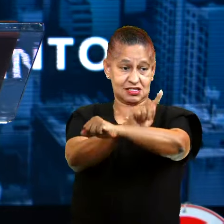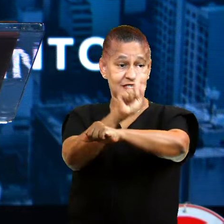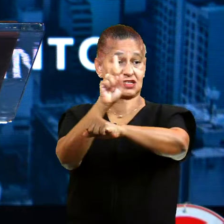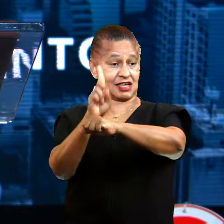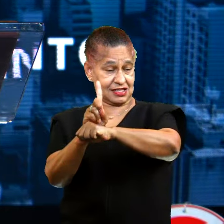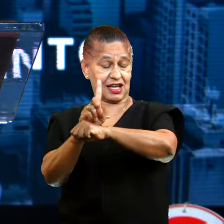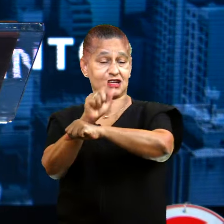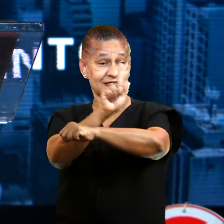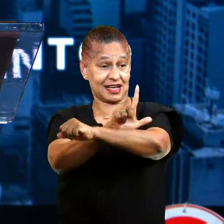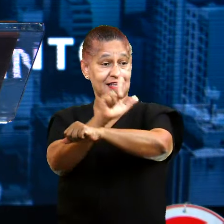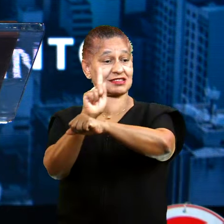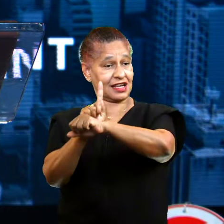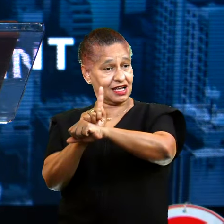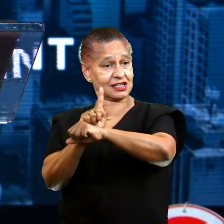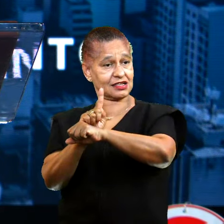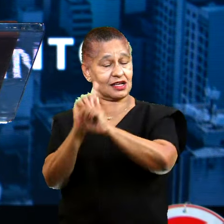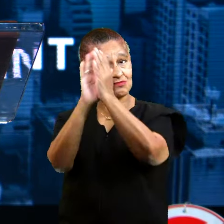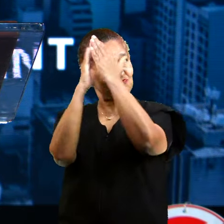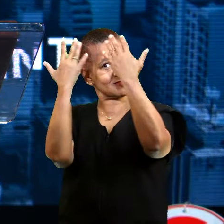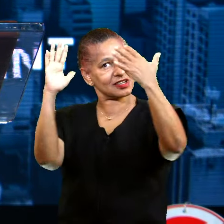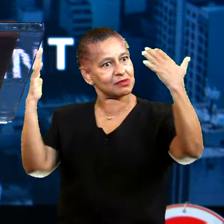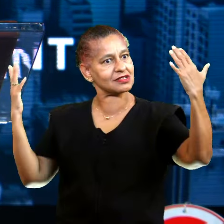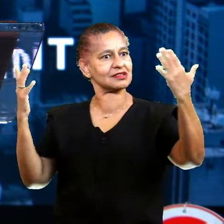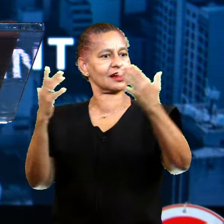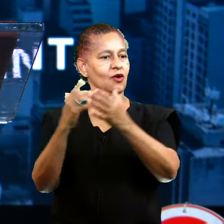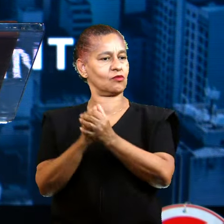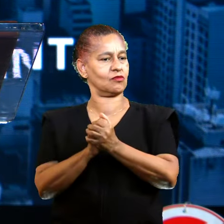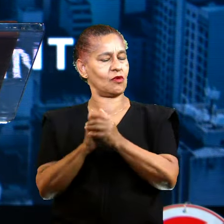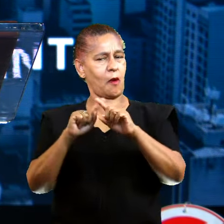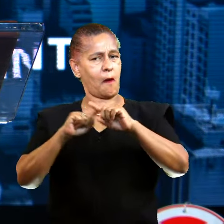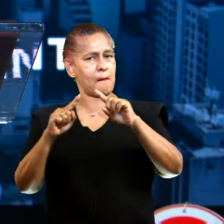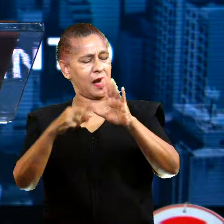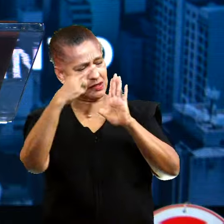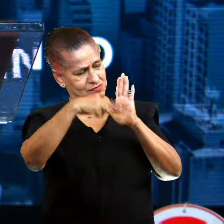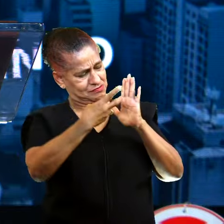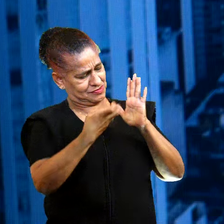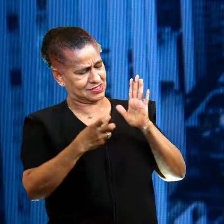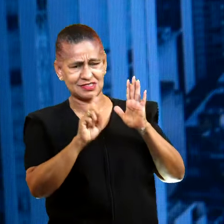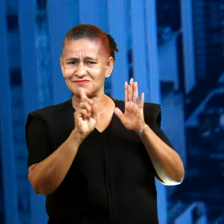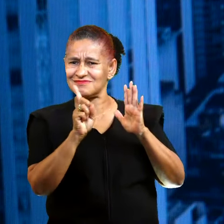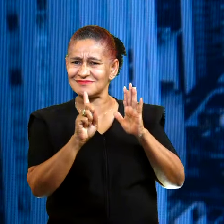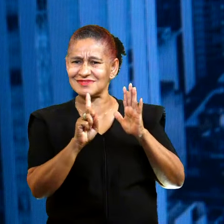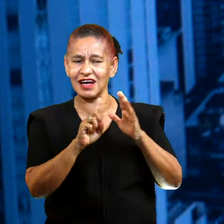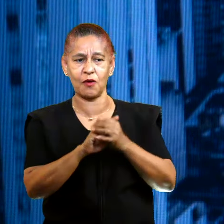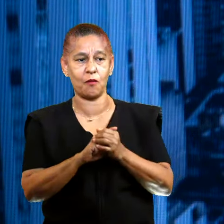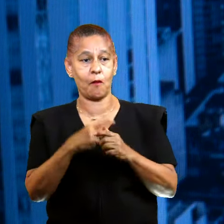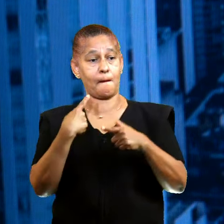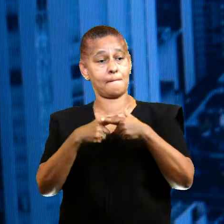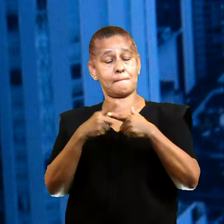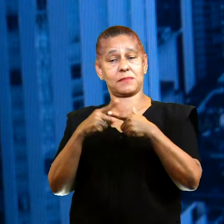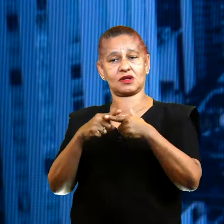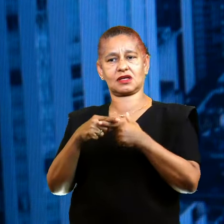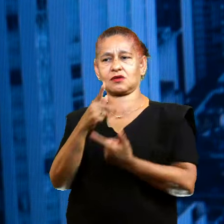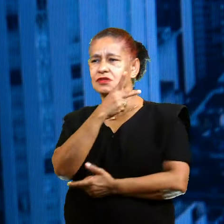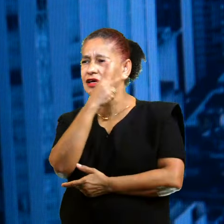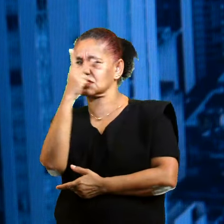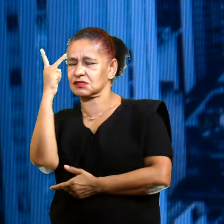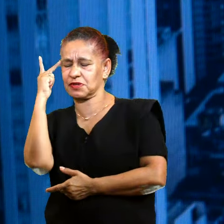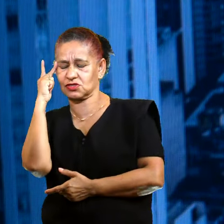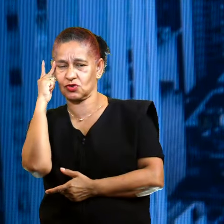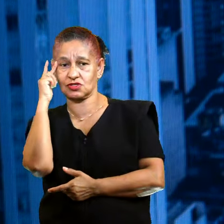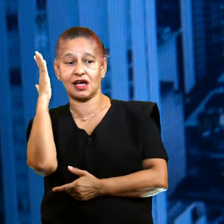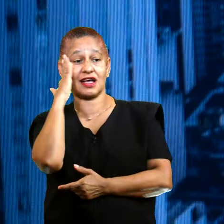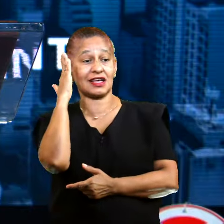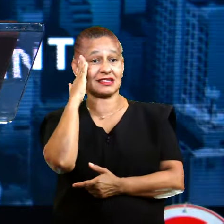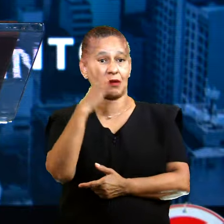Mas a Bíblia diz que não. Quando aqueles homens tomam ciência do que aconteceu,